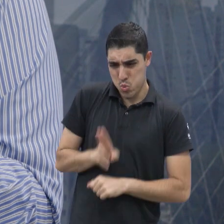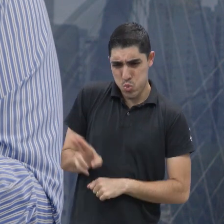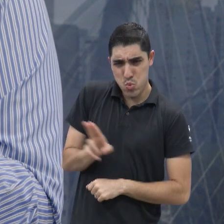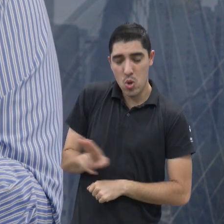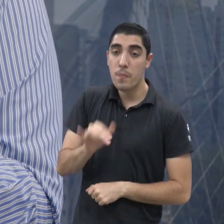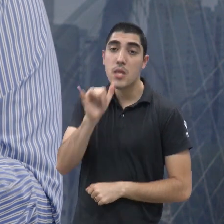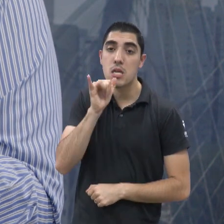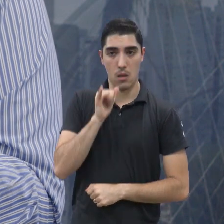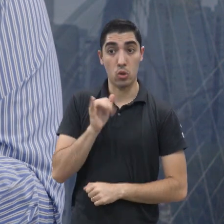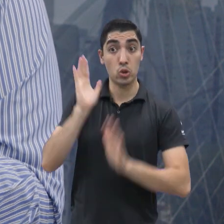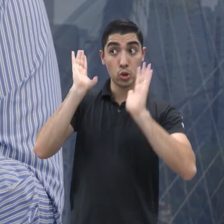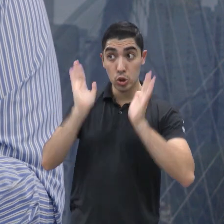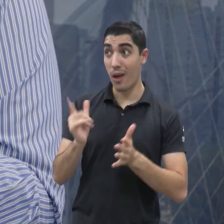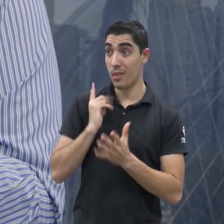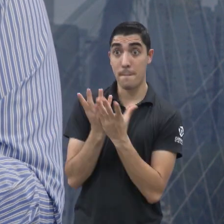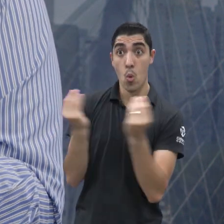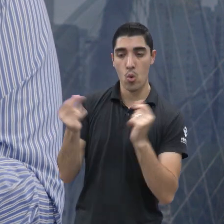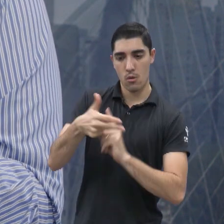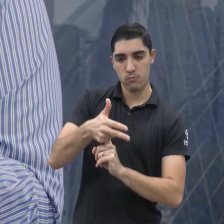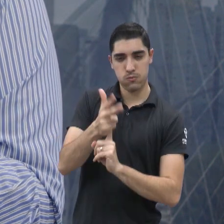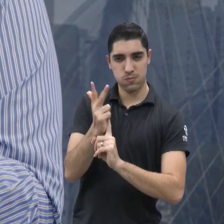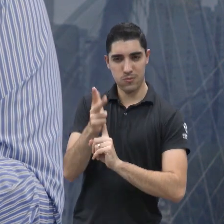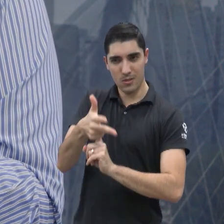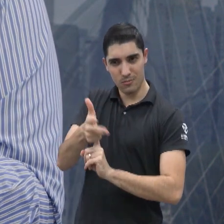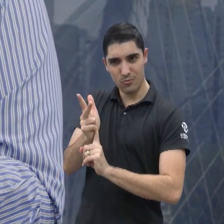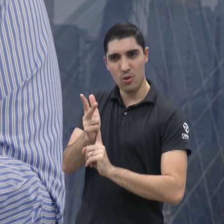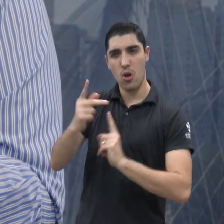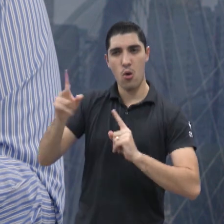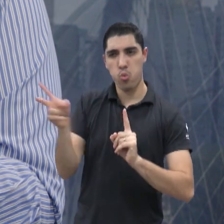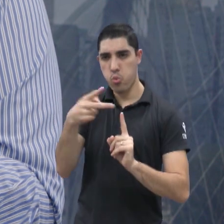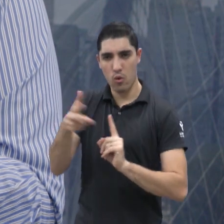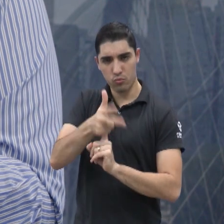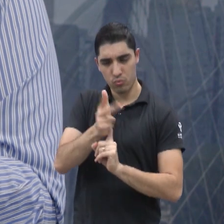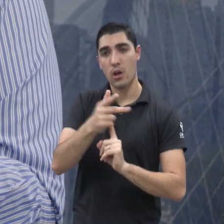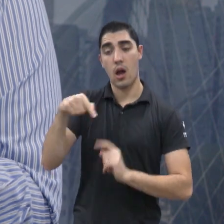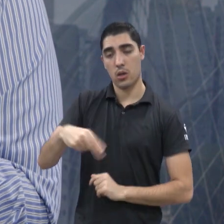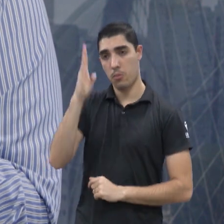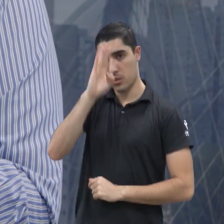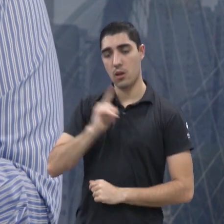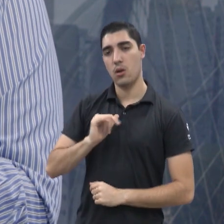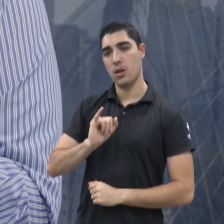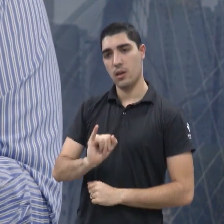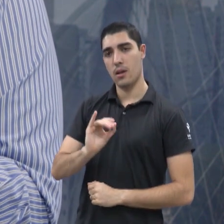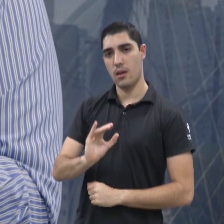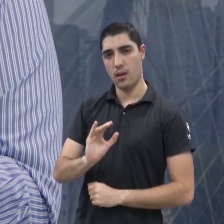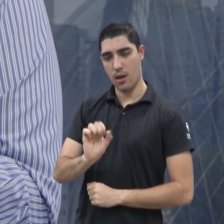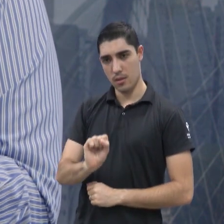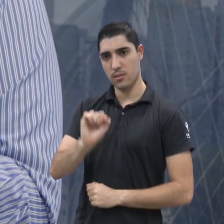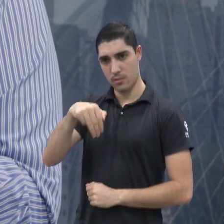eólica na rede. A gente tem que pensar que o Brasil tem um sistema que é o SN, Que é o Sistema Integrado Nacional,